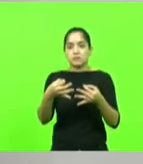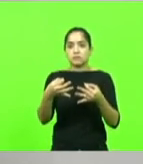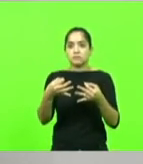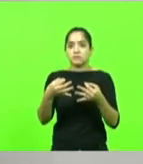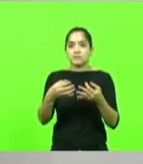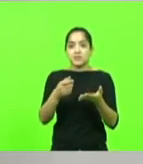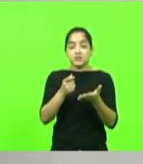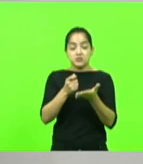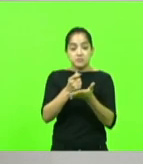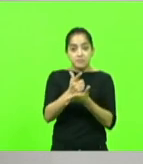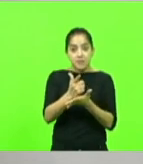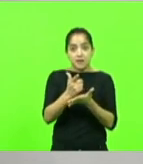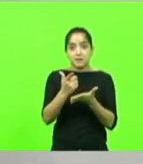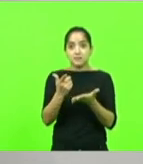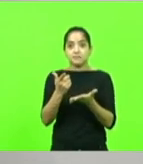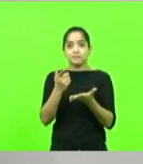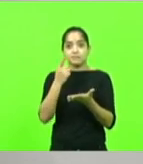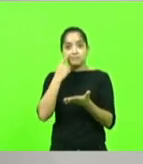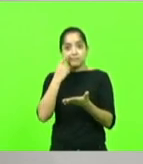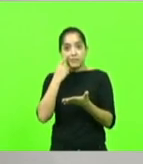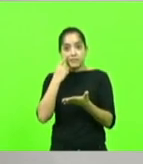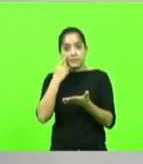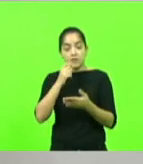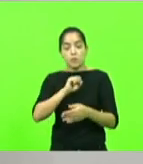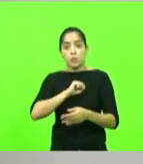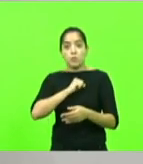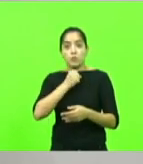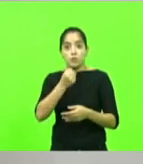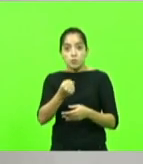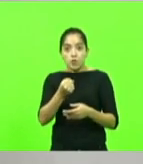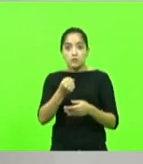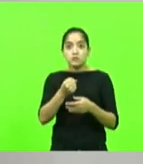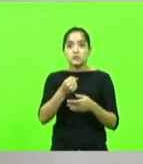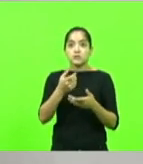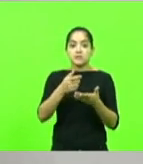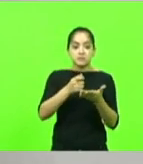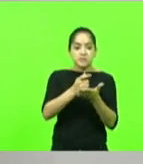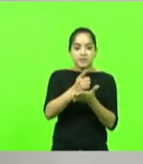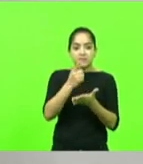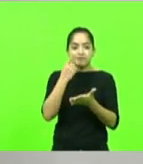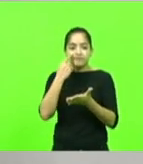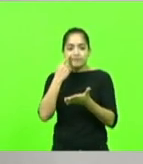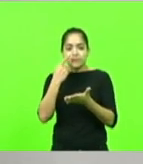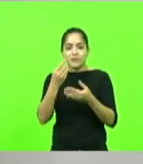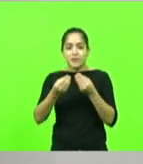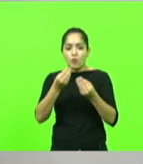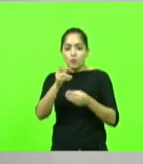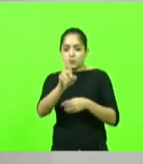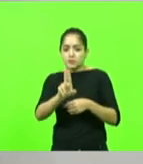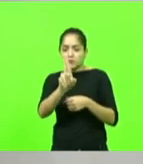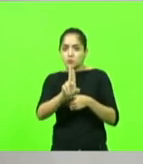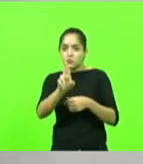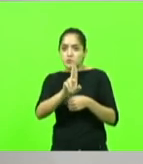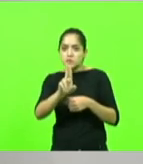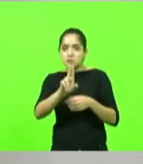Se você soubesse o ódio que o sujeito vai lá e vê o ICMS dele ser descontado, por muito pouco de volta para